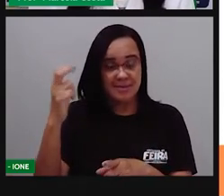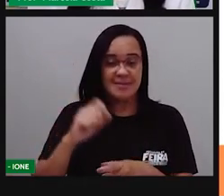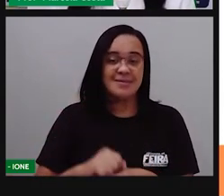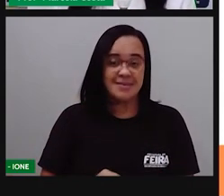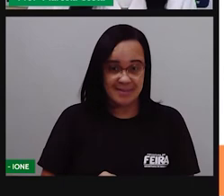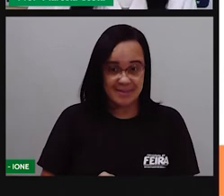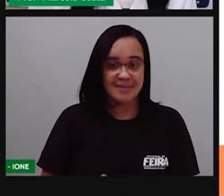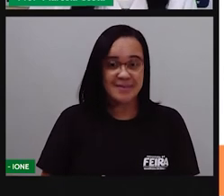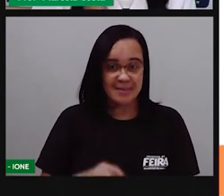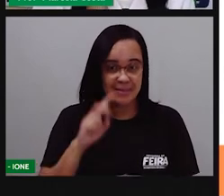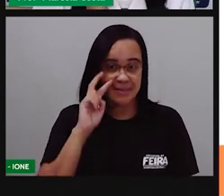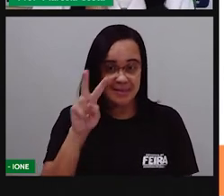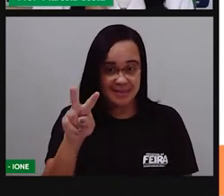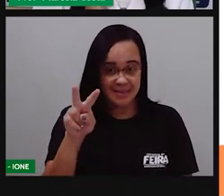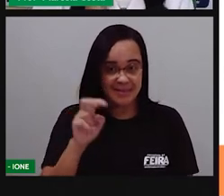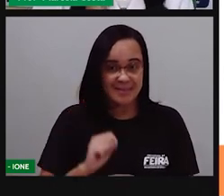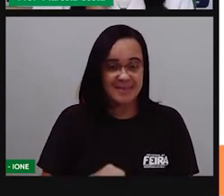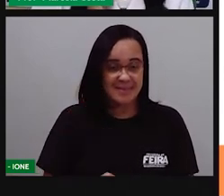Olha.